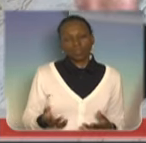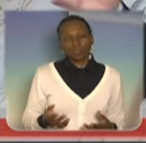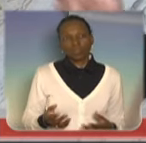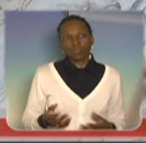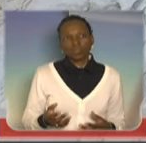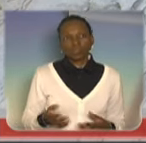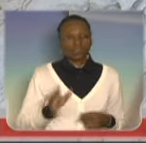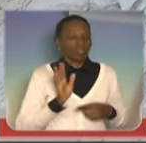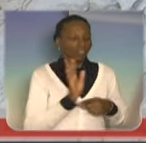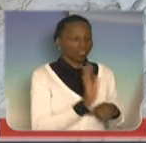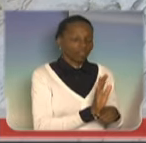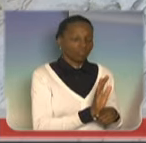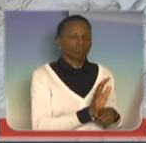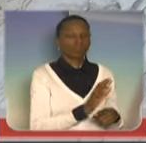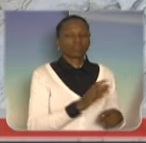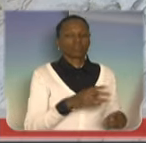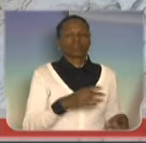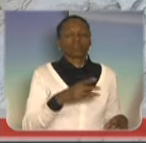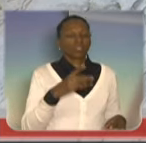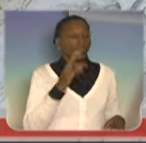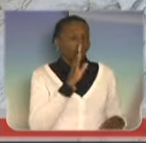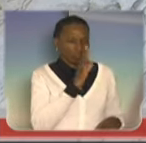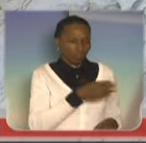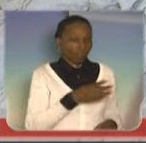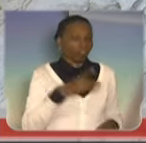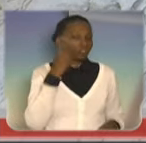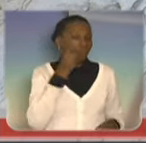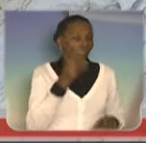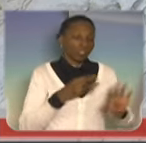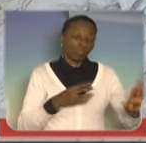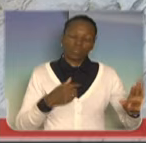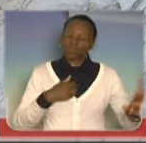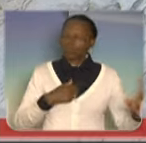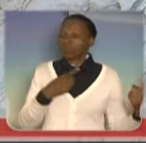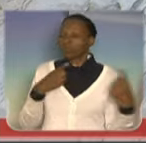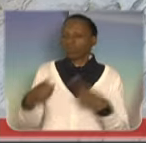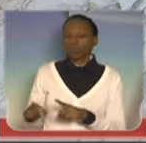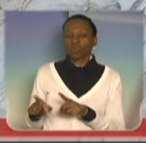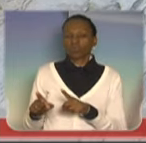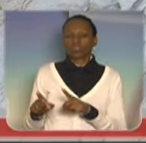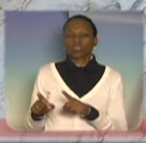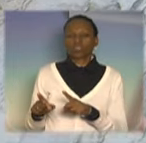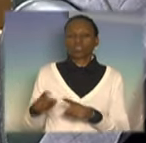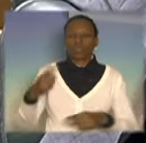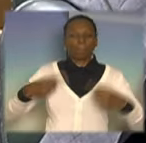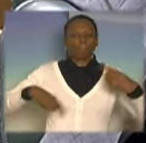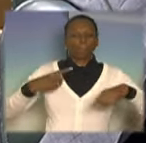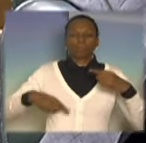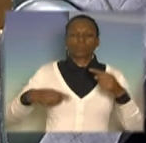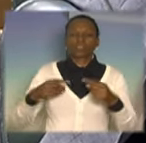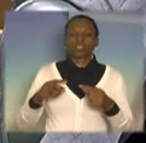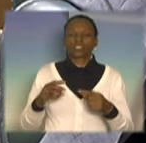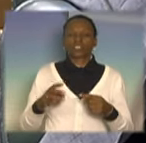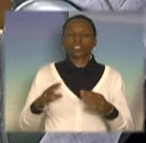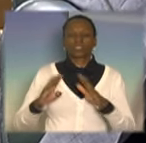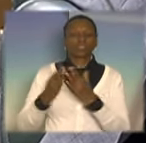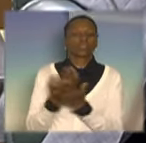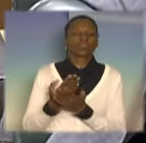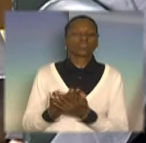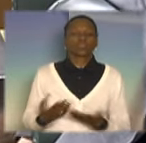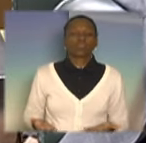Apoio o ponto de vista do deputado, mas sou contra o projeto, ou melhor, esse negócio de política na escola. Como é nome mesmo, Carlos Gianazzi?